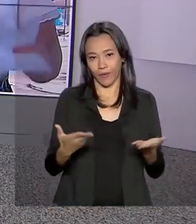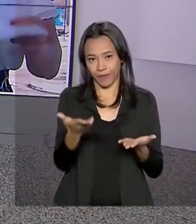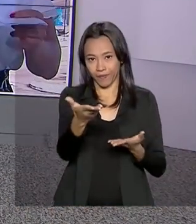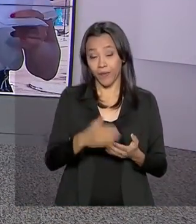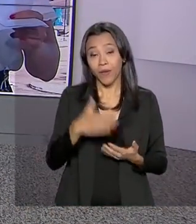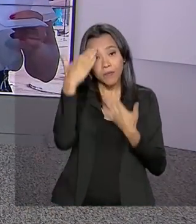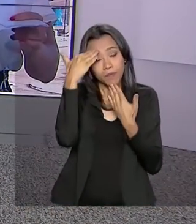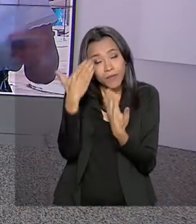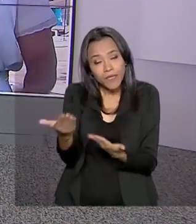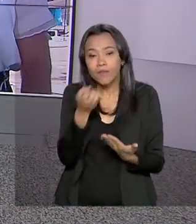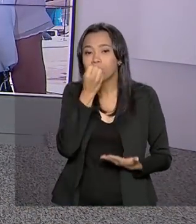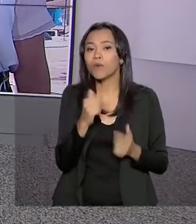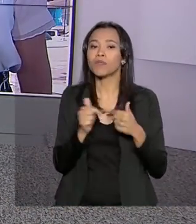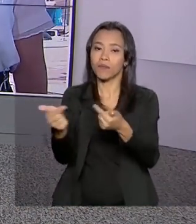certo, Luana. Muito obrigada. Bom trabalho aí pra você.